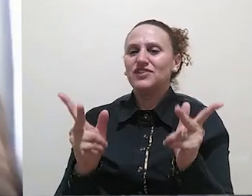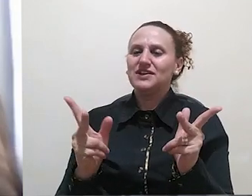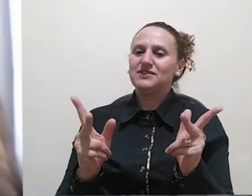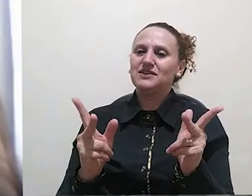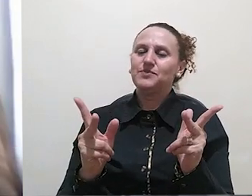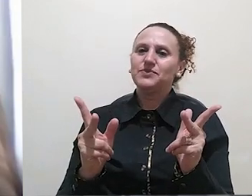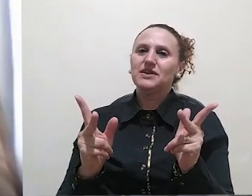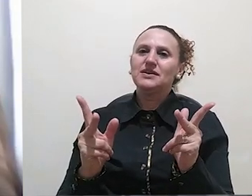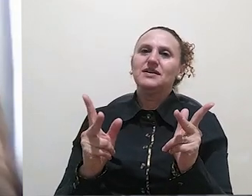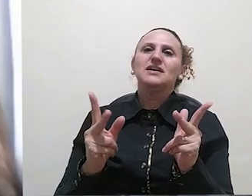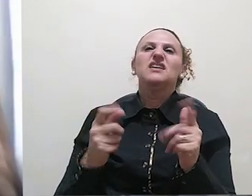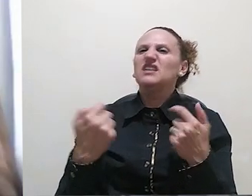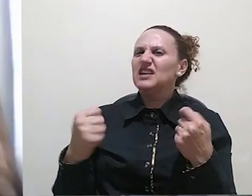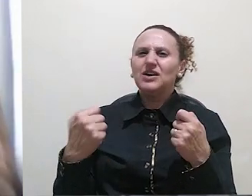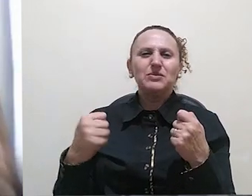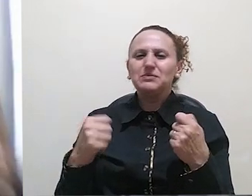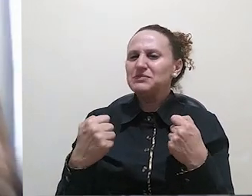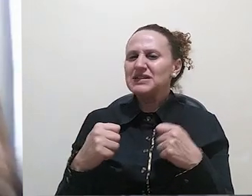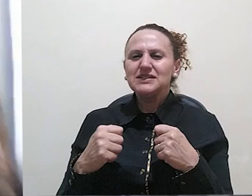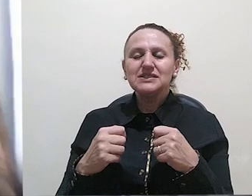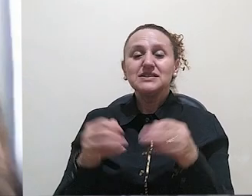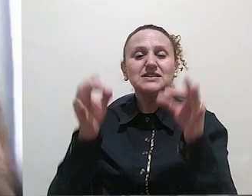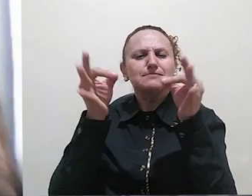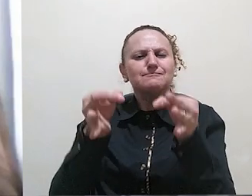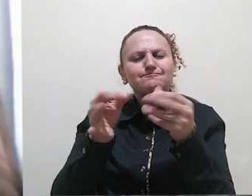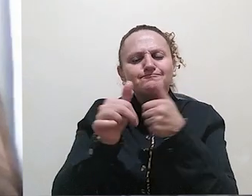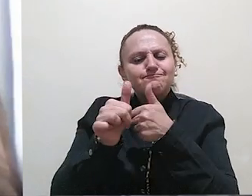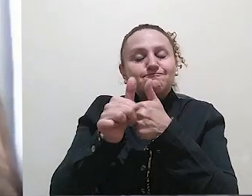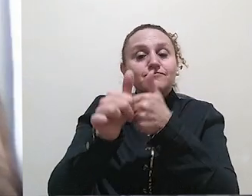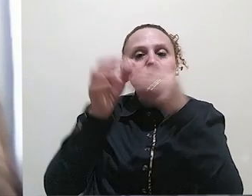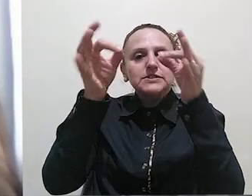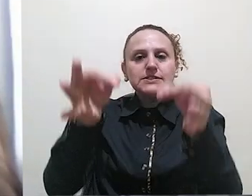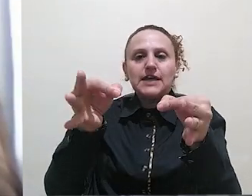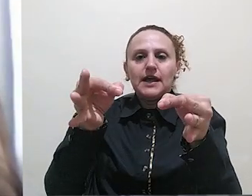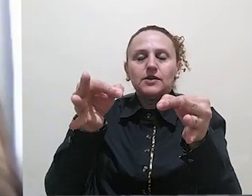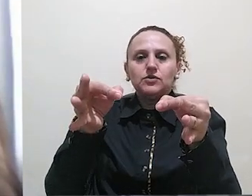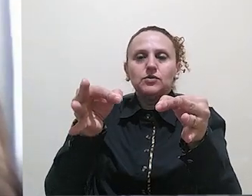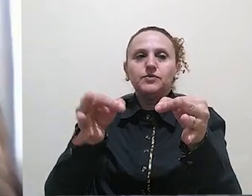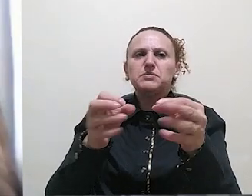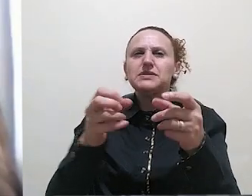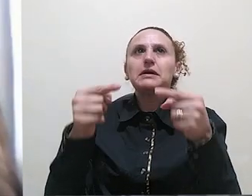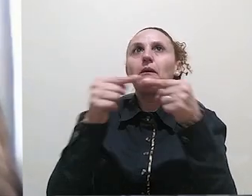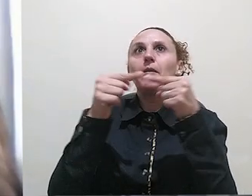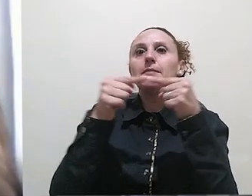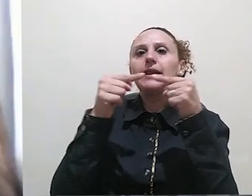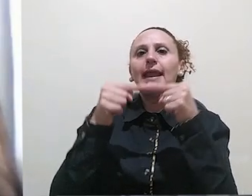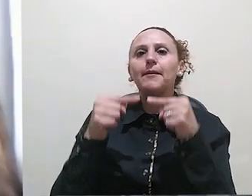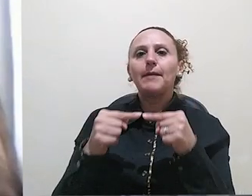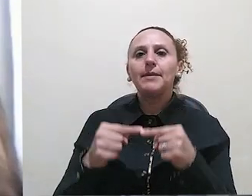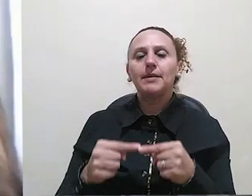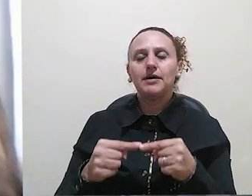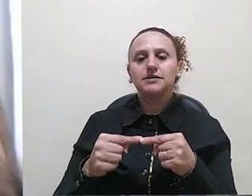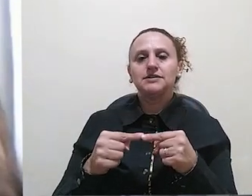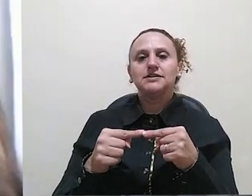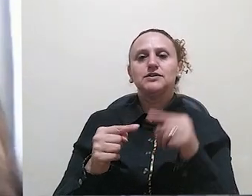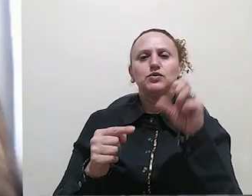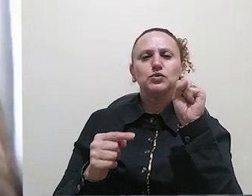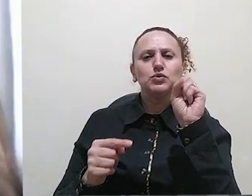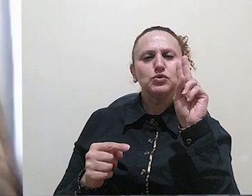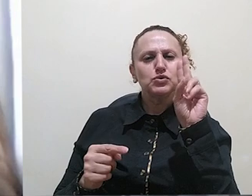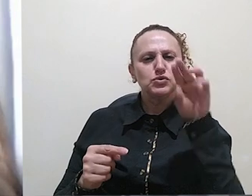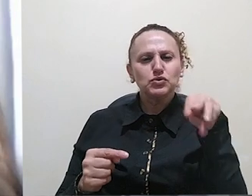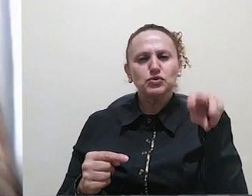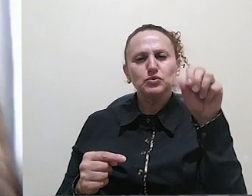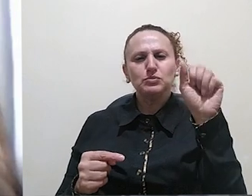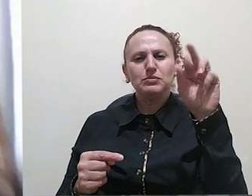haver nem mesmo fronteiras definidas entre a sumarização e a crítica, ou seja, ao longo de uma